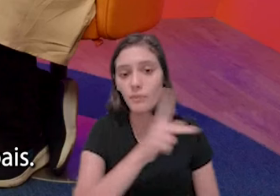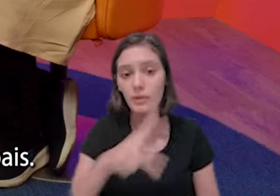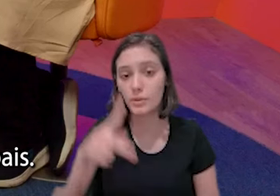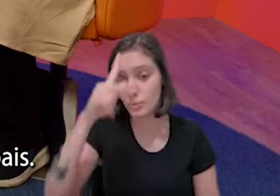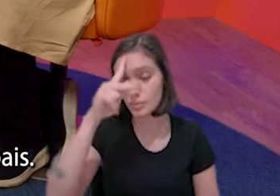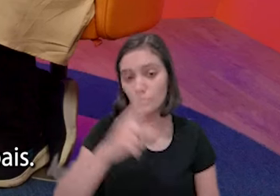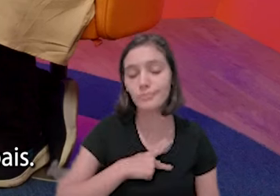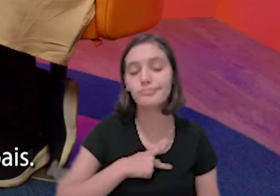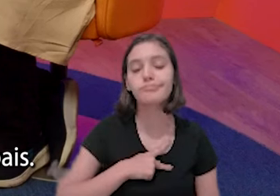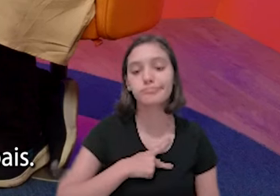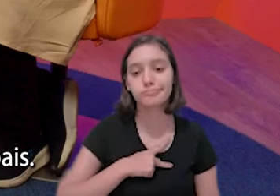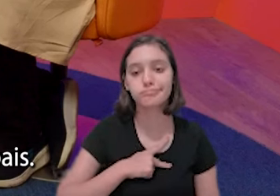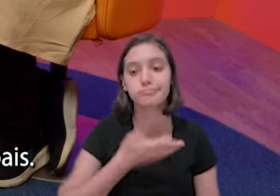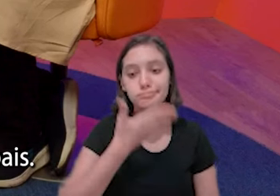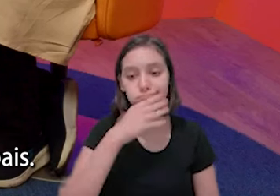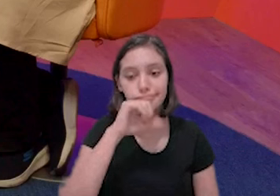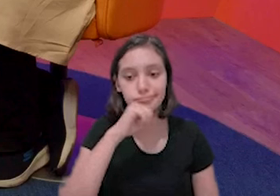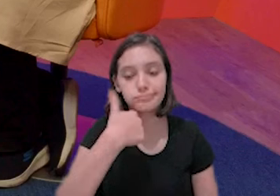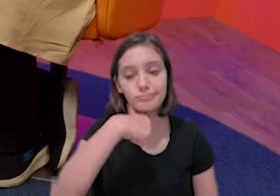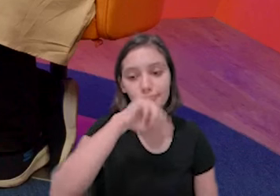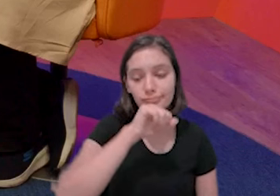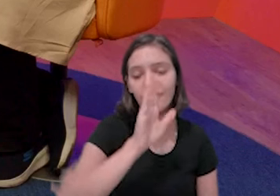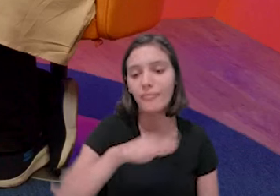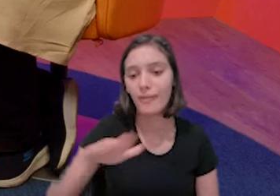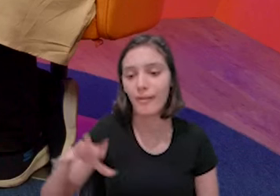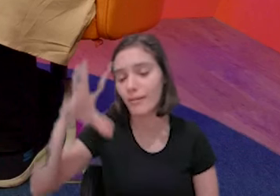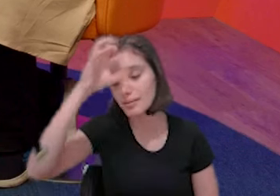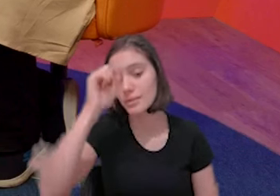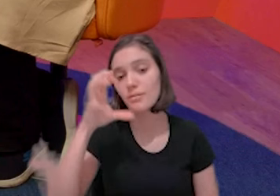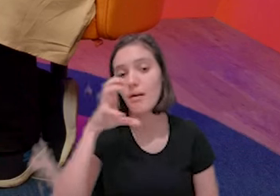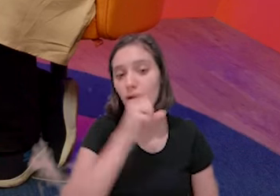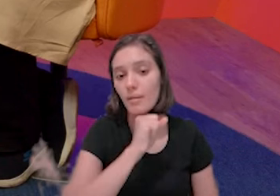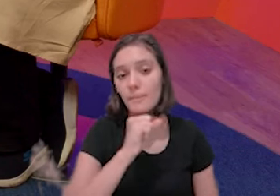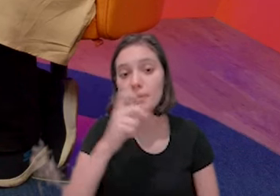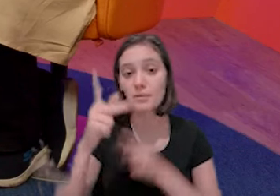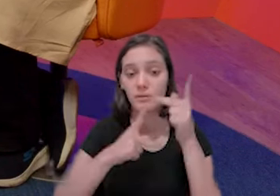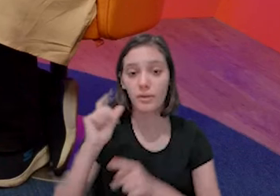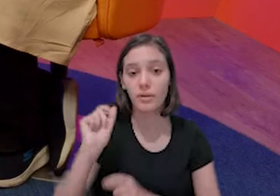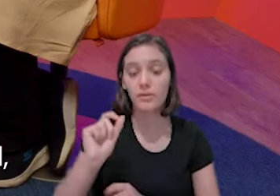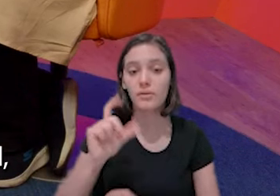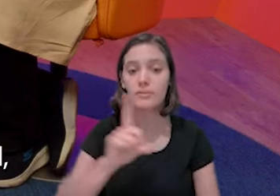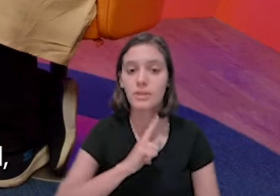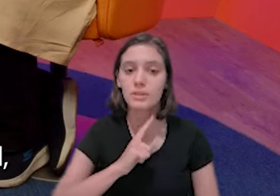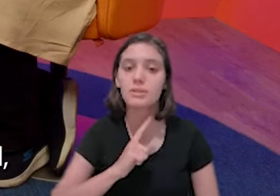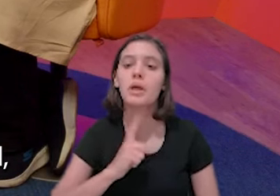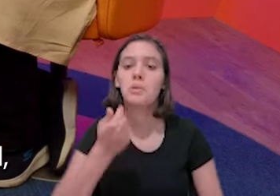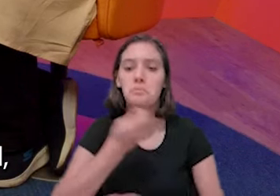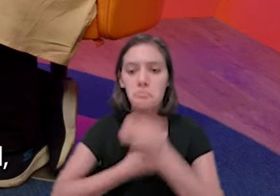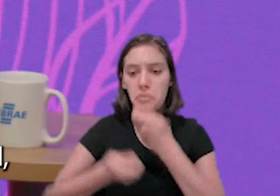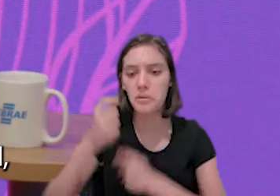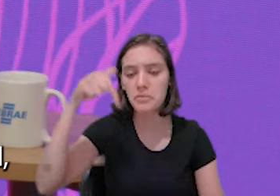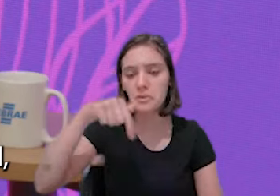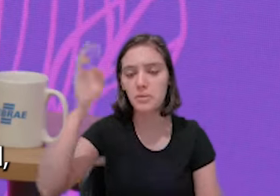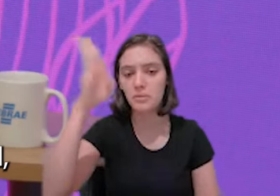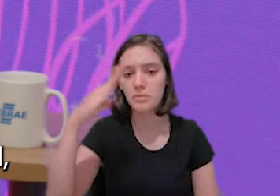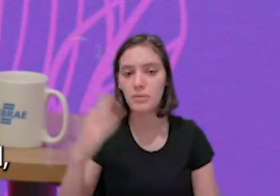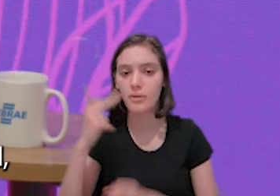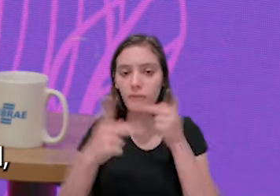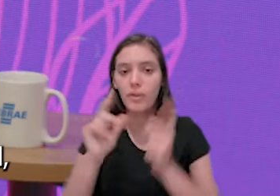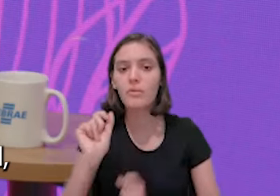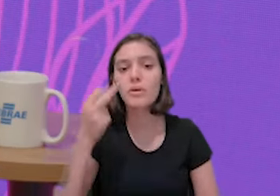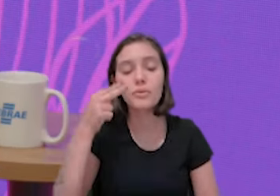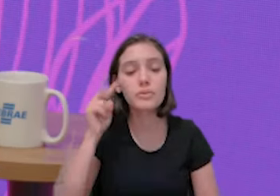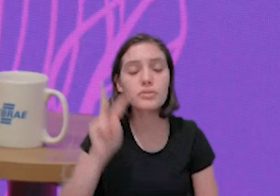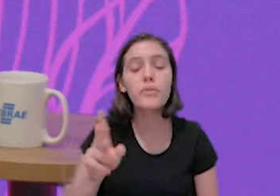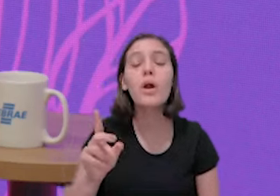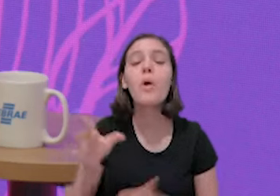Aprende. Vira até professor dos próprios pais, né? Sim, criança aprende rápido. Aprende. E Sabahati, a gente estava falando, né, vocês têm um negócio hoje